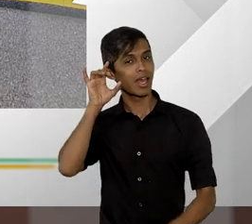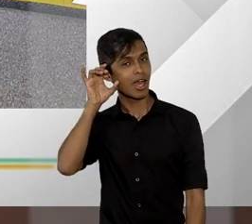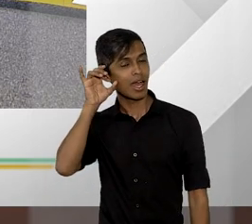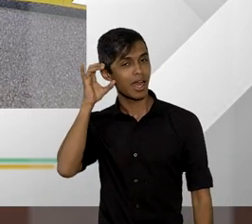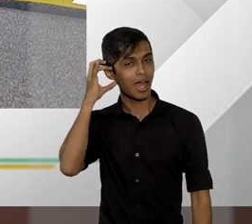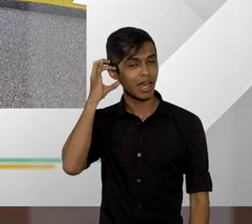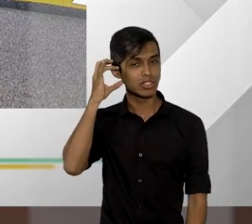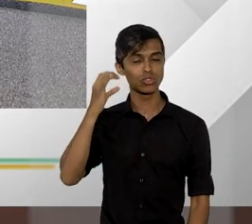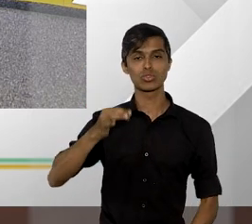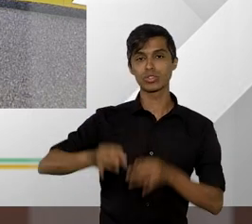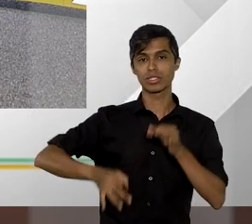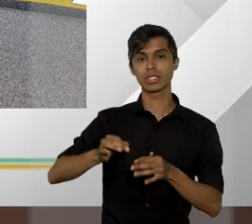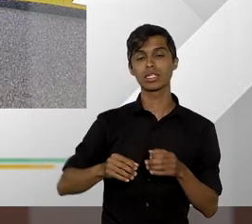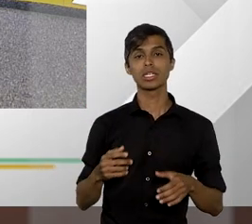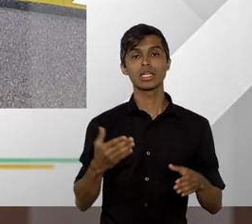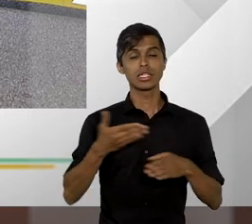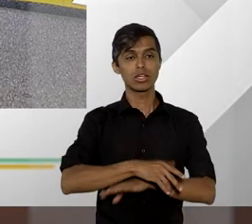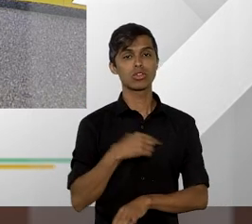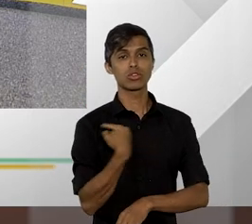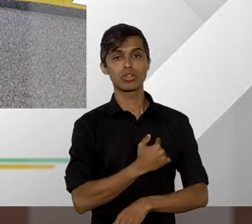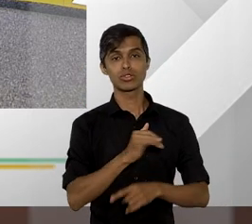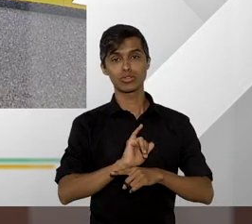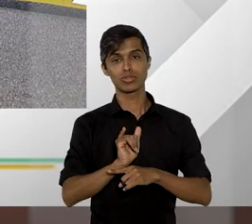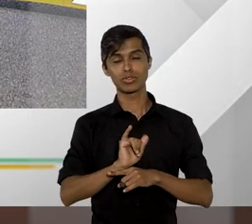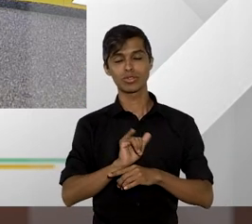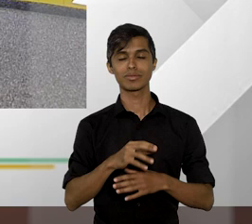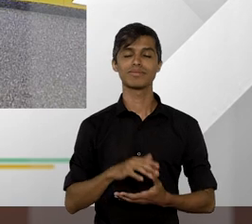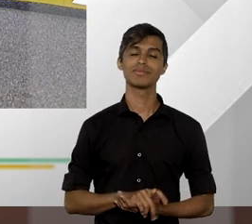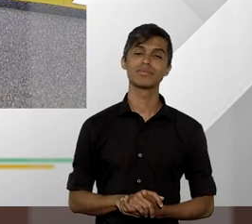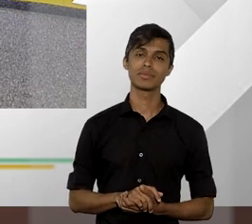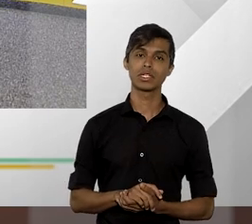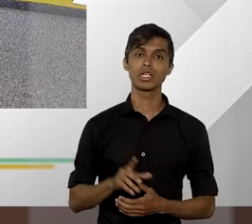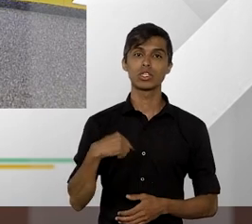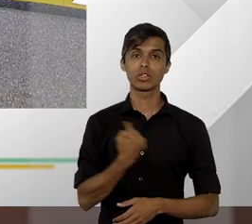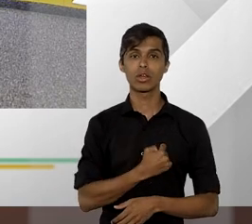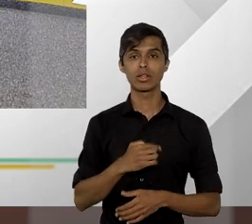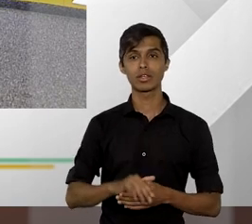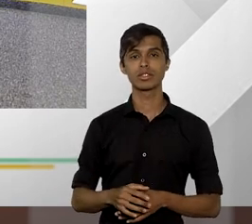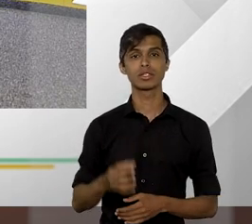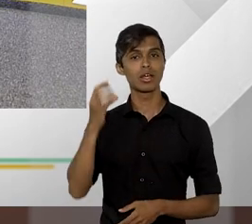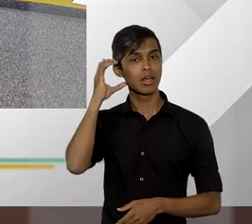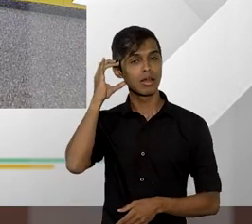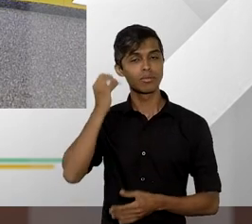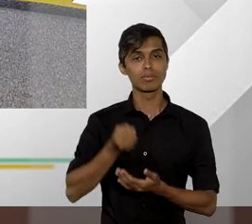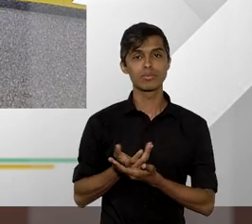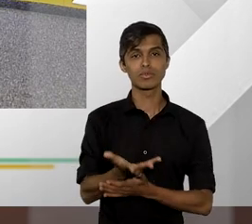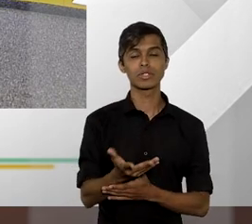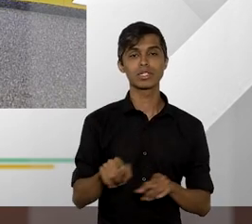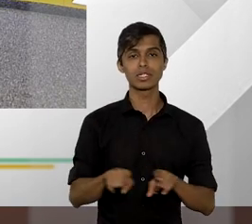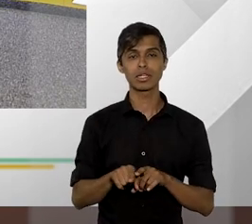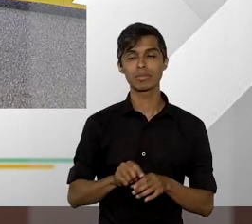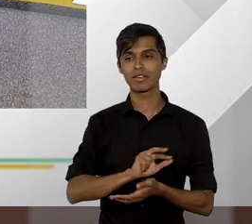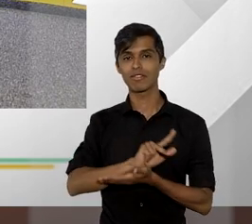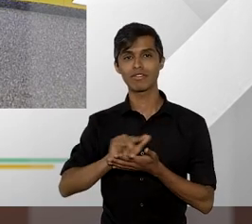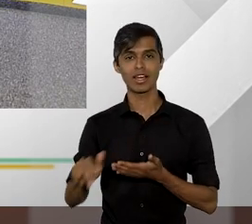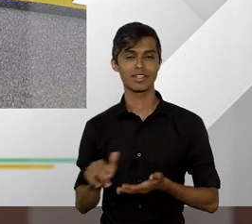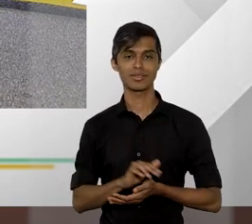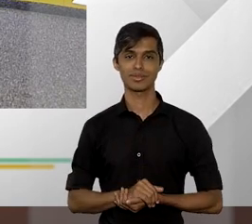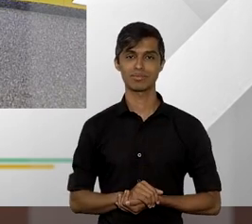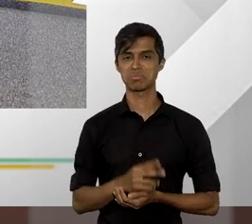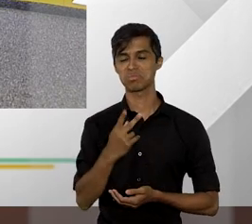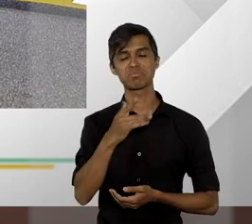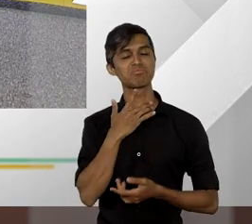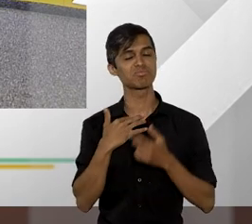acessar o nosso canal do STJ no Youtube além disso estamos em podcast nas plataformas de stream de áudio de sua